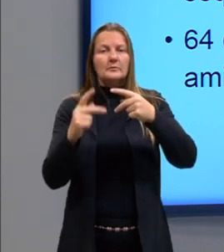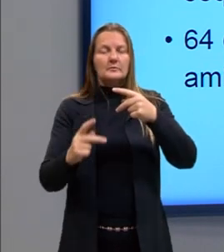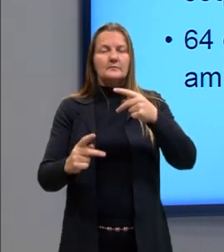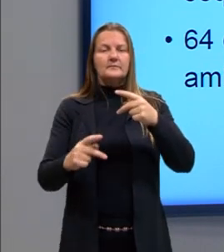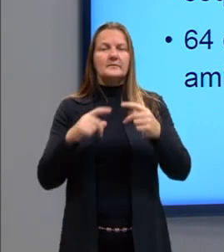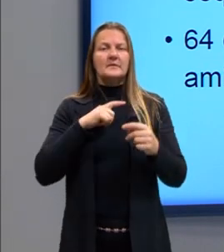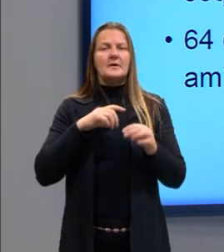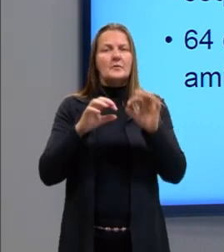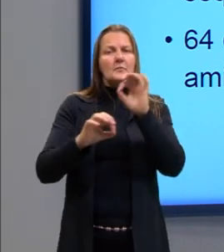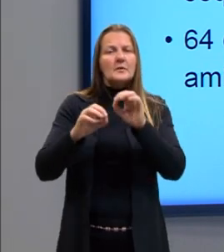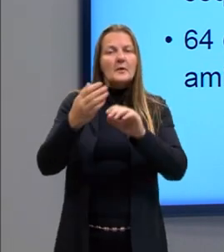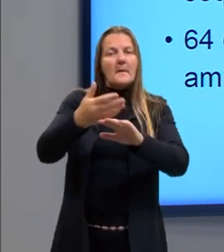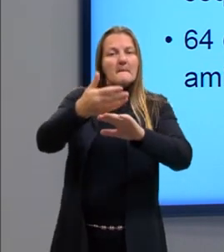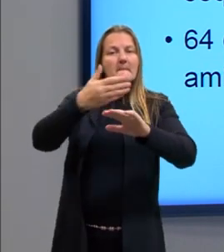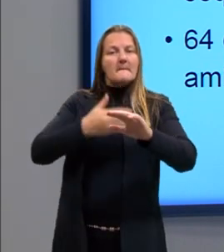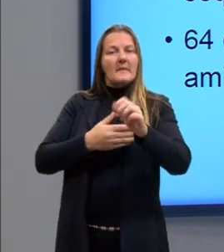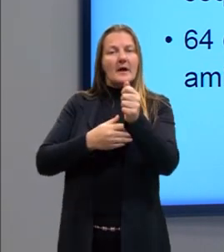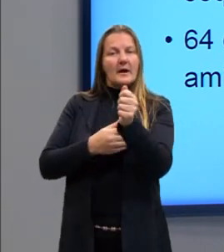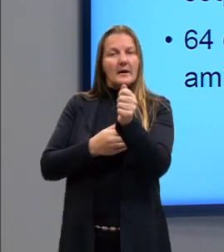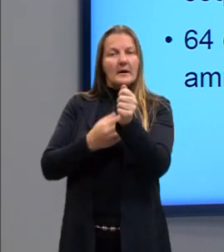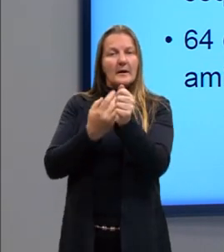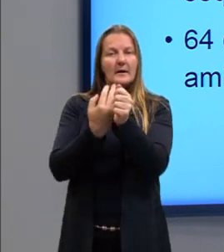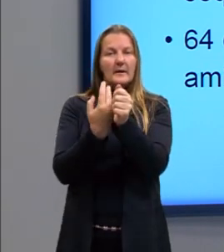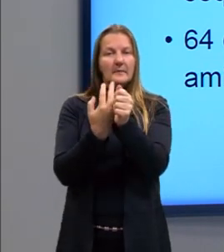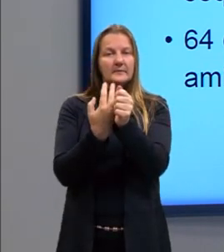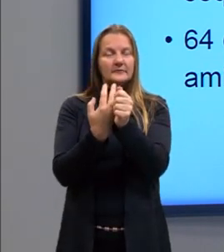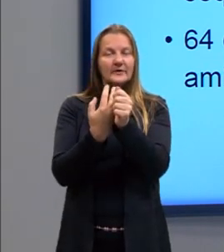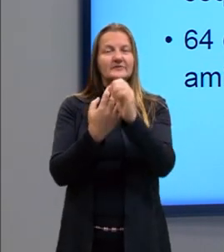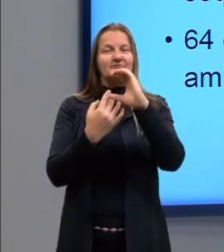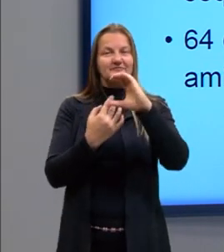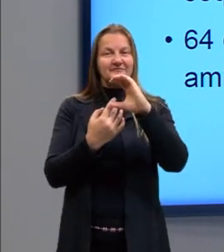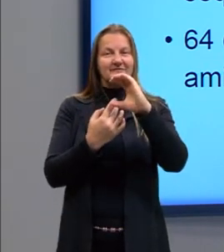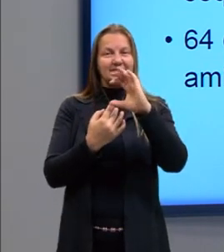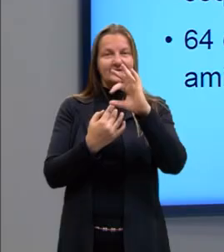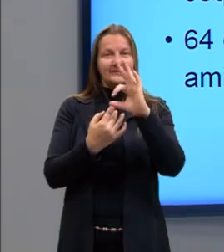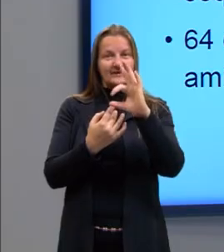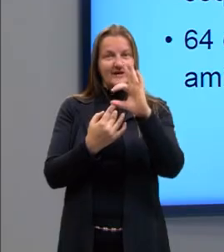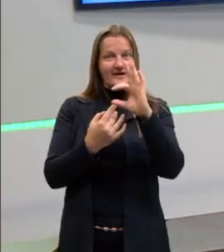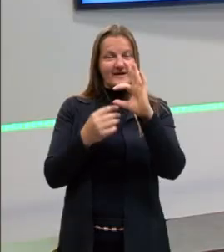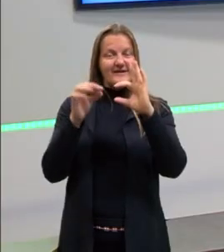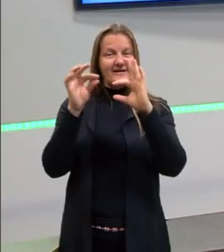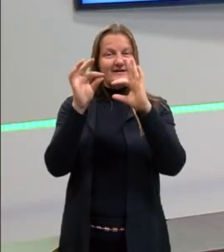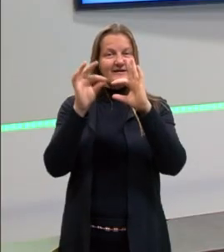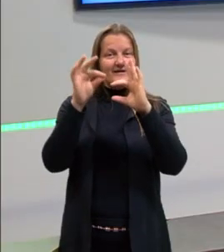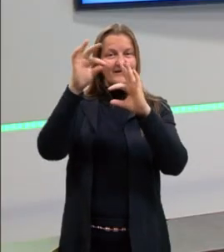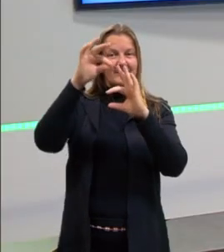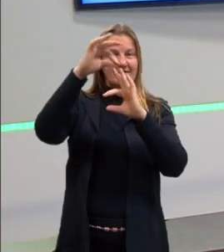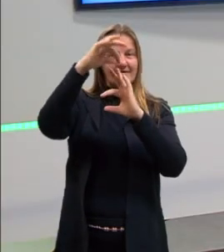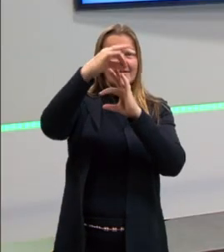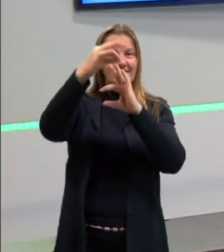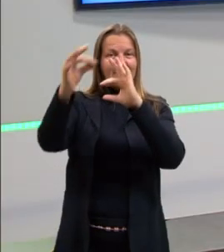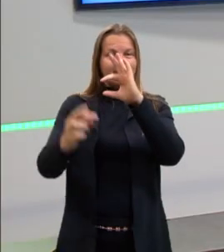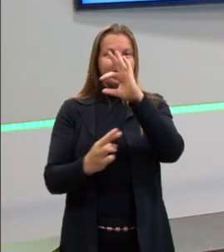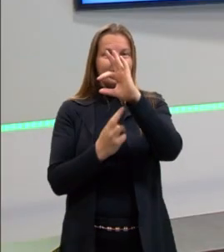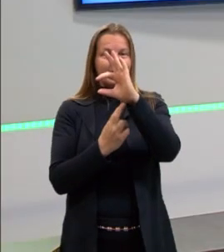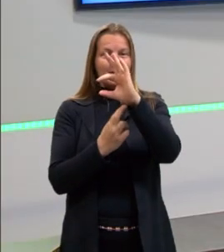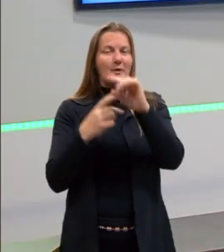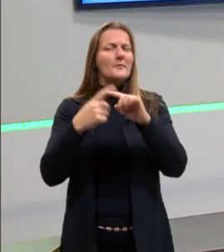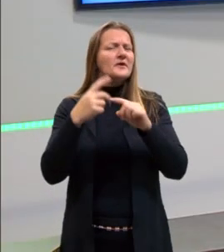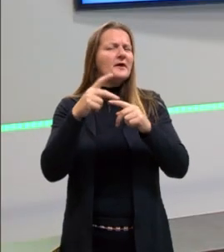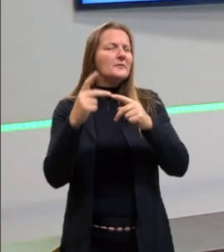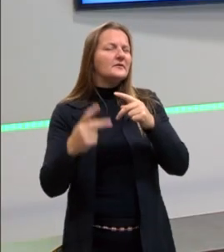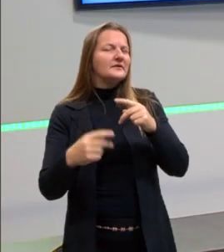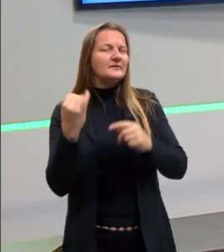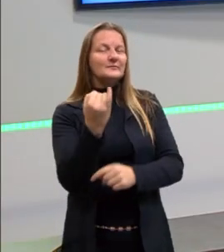uma pré-proteína, ela vai formar uma proteína. Ai, professora, mas por que que proteína é importante? Bom, a proteína é